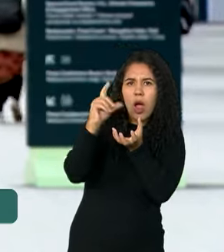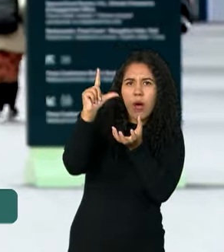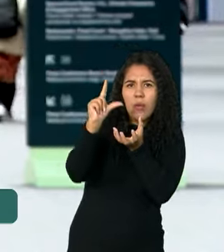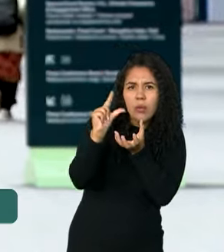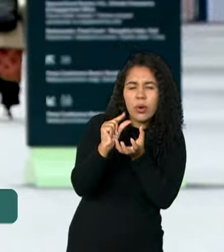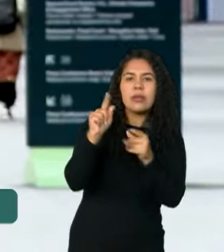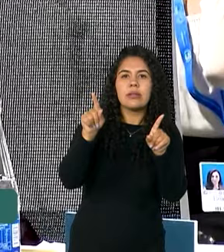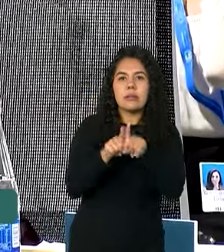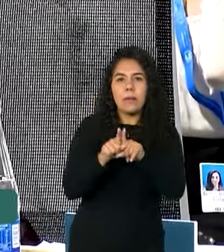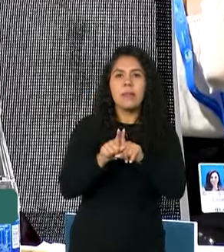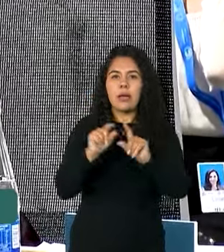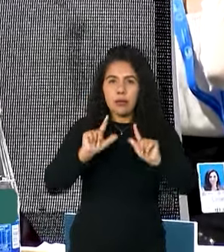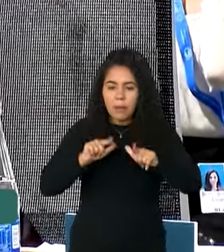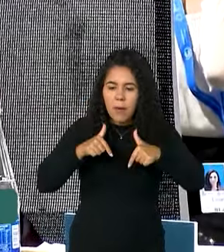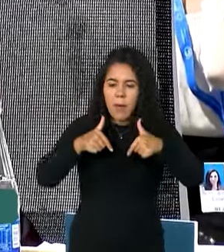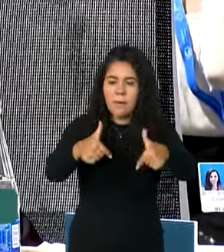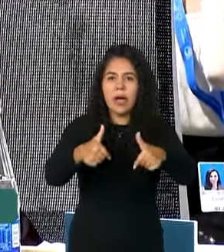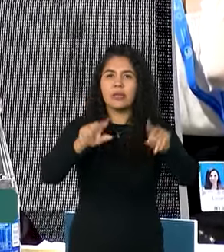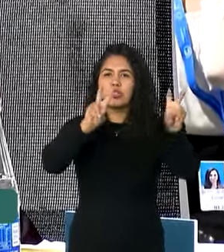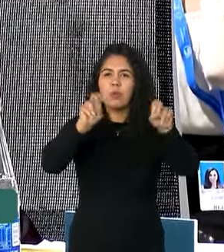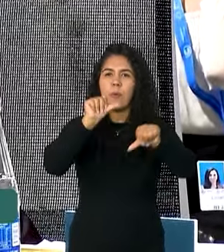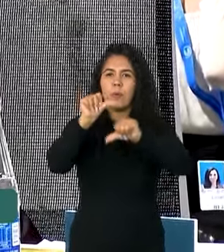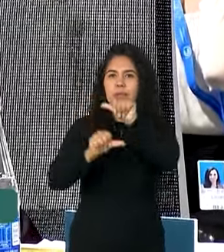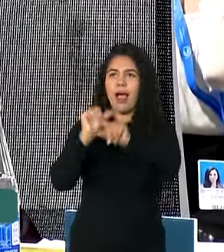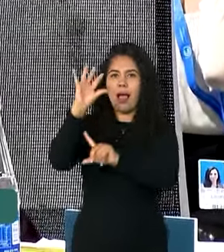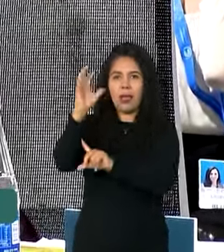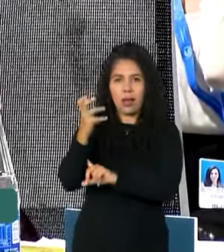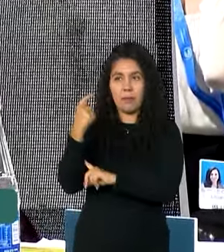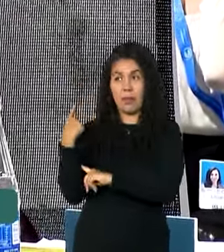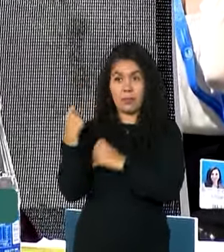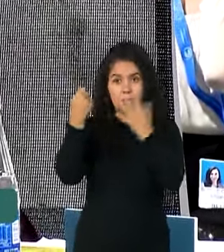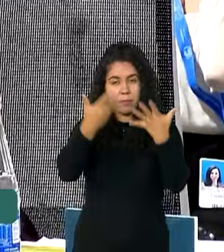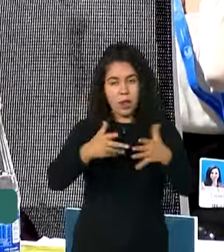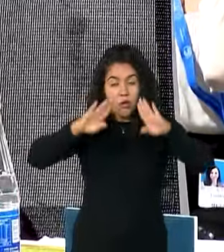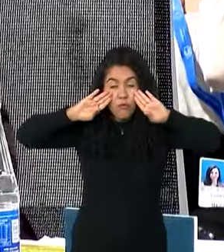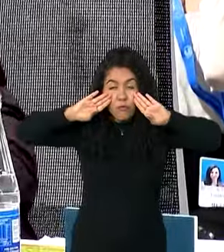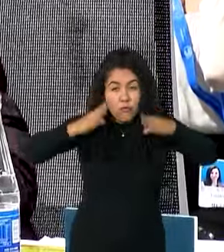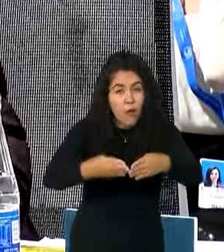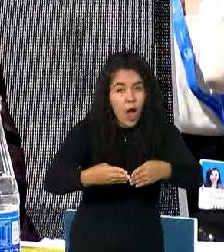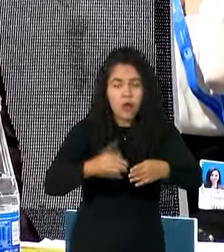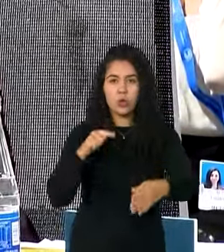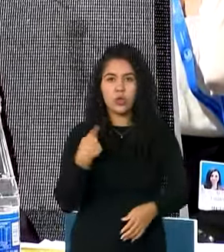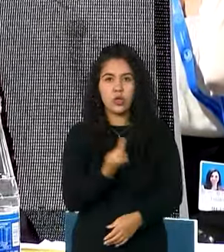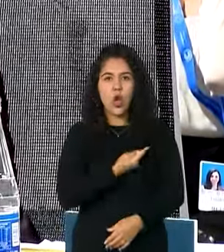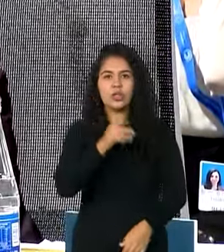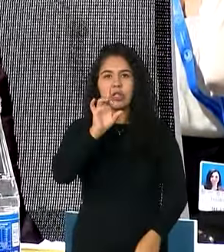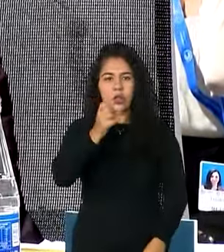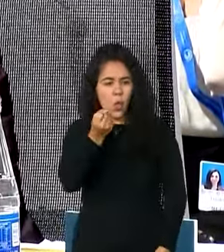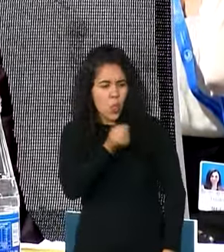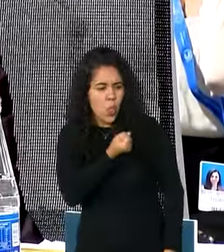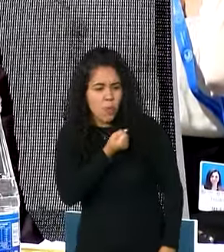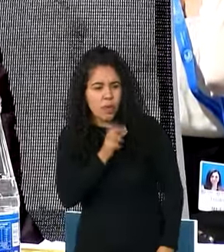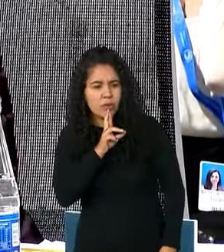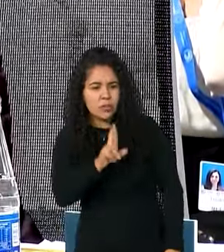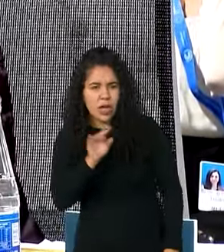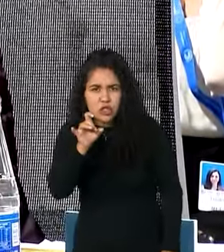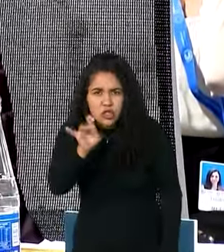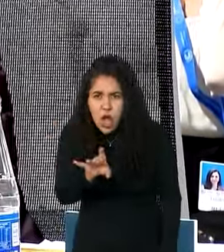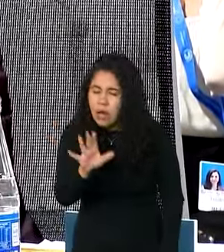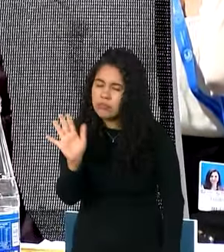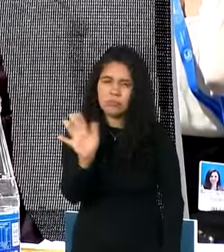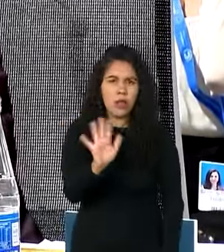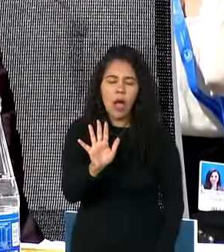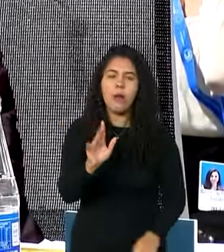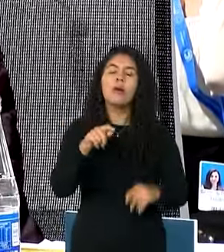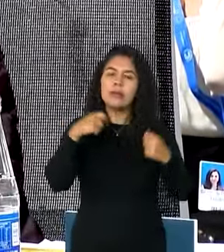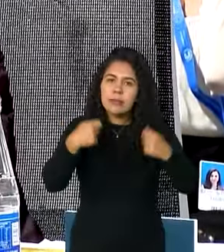mudança do clima. O nosso foco não é apenas em colocar um número, mas é de articular esse número com